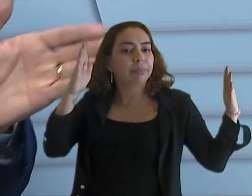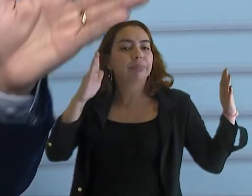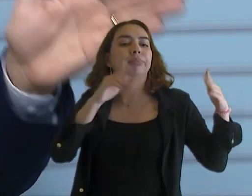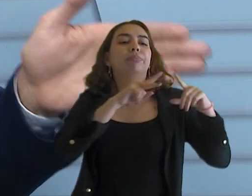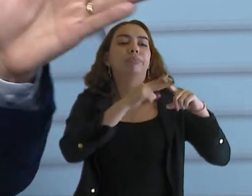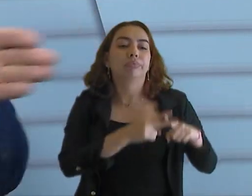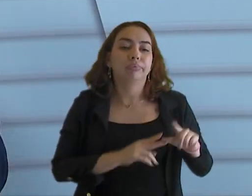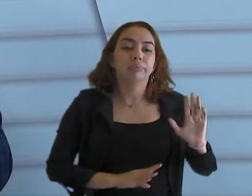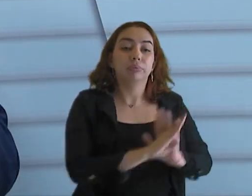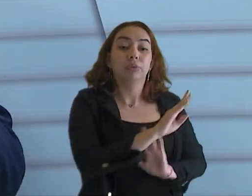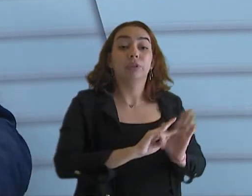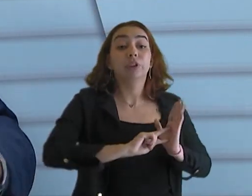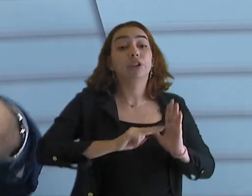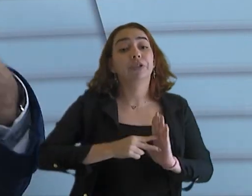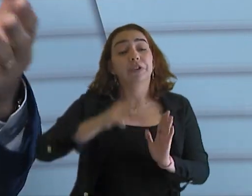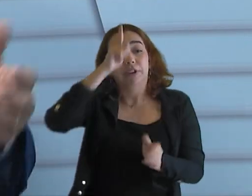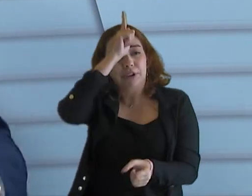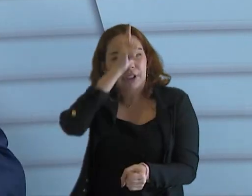mérito das várias gestões.